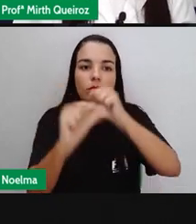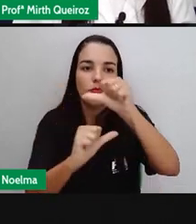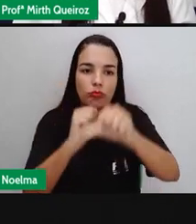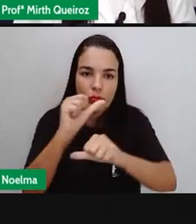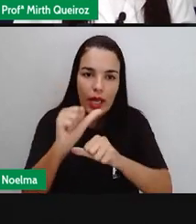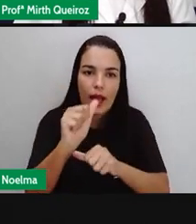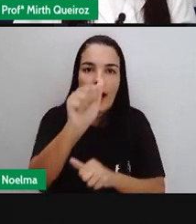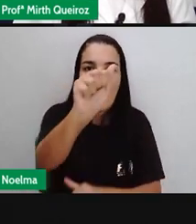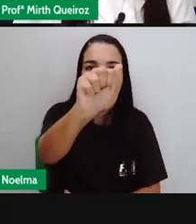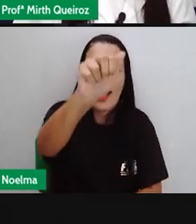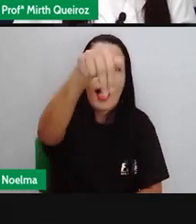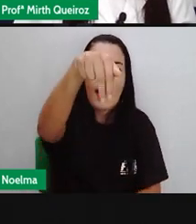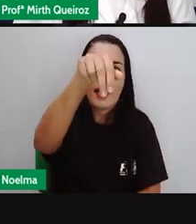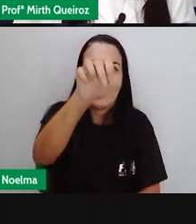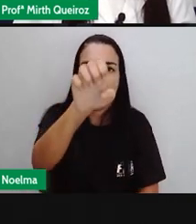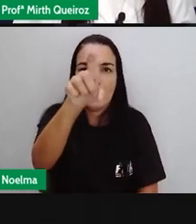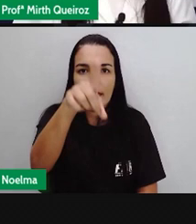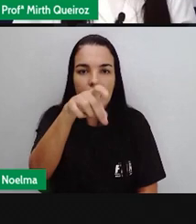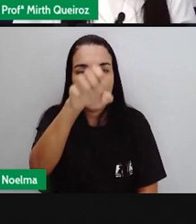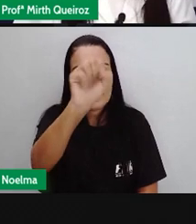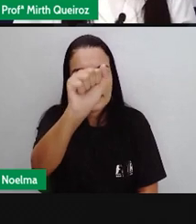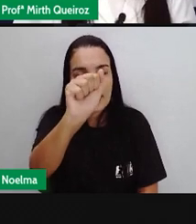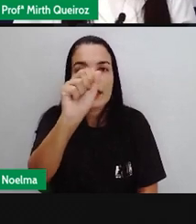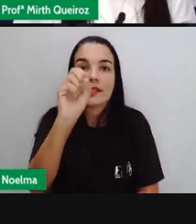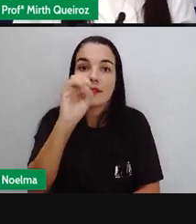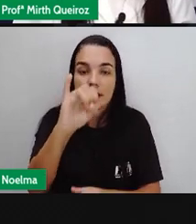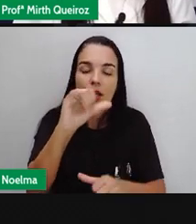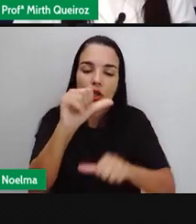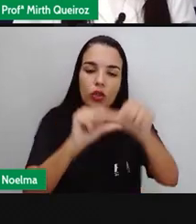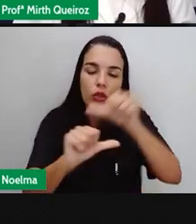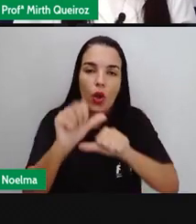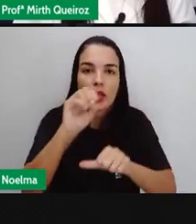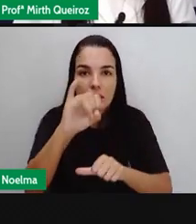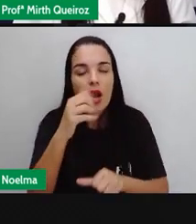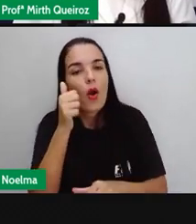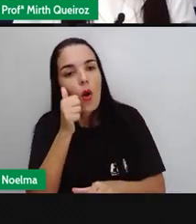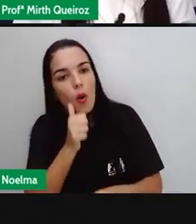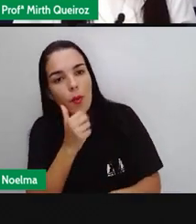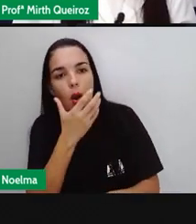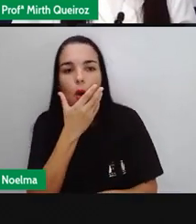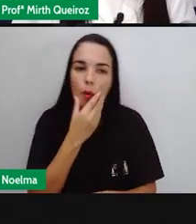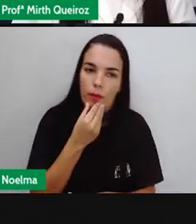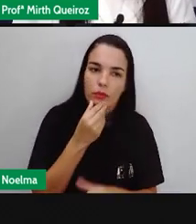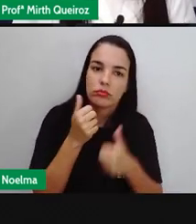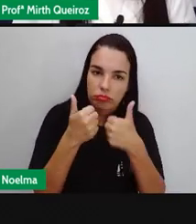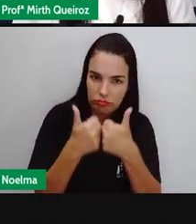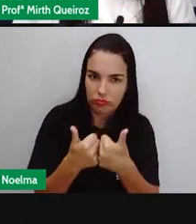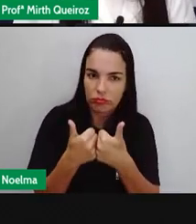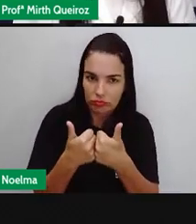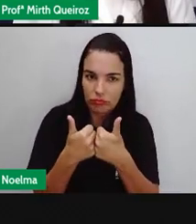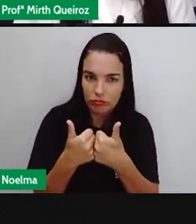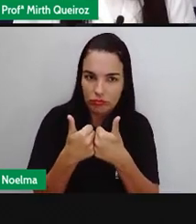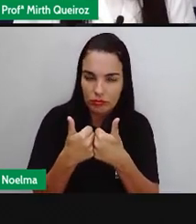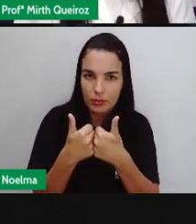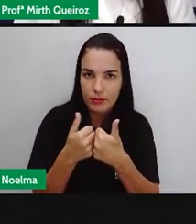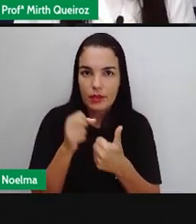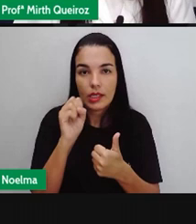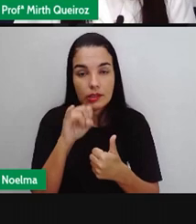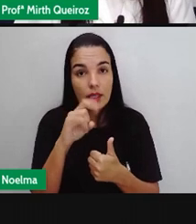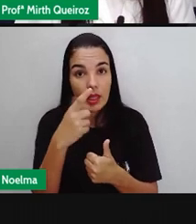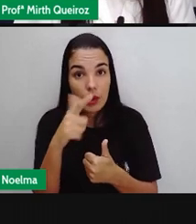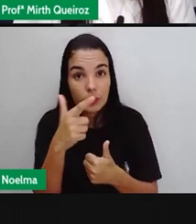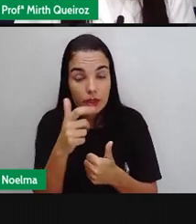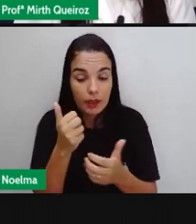vai usar anexa. Então, vai variar de acordo com o substantivo. Quando ele não acompanha uma